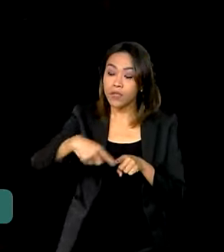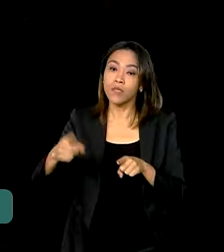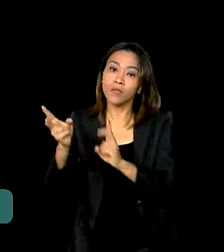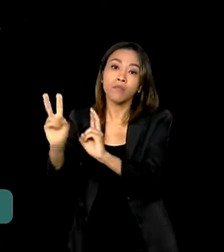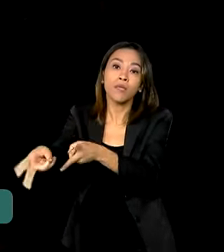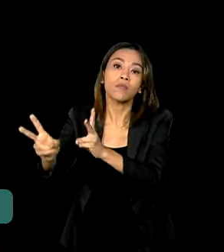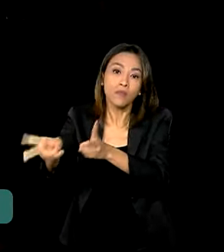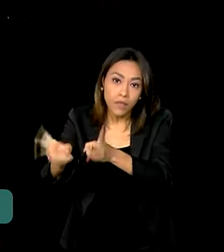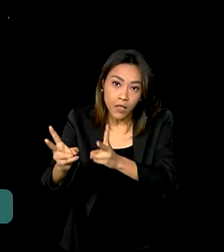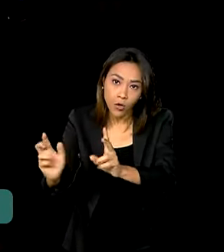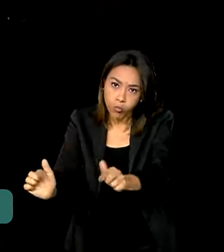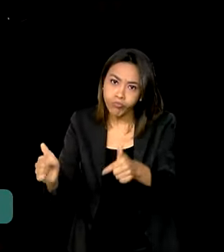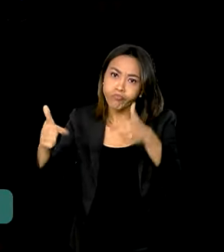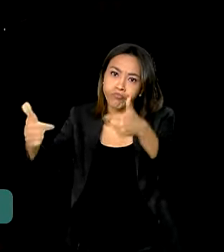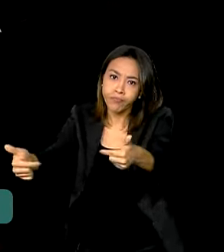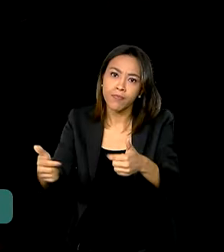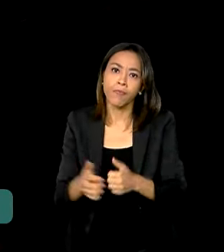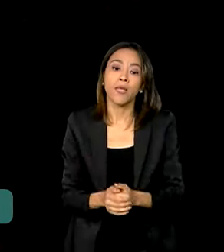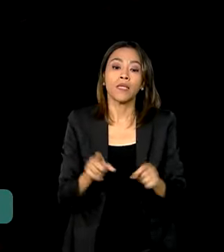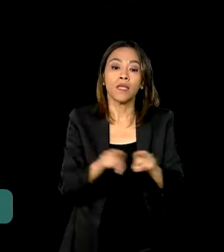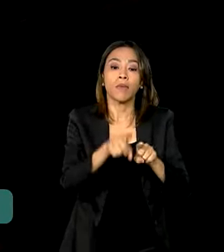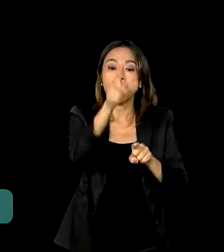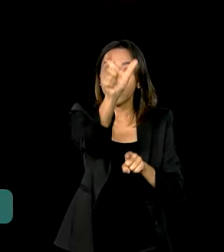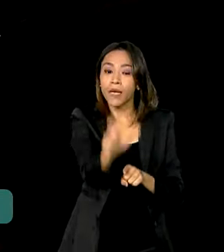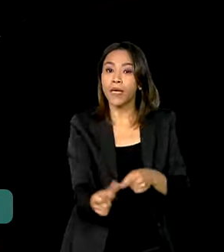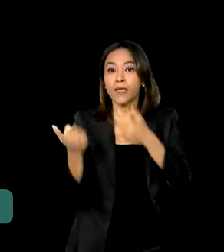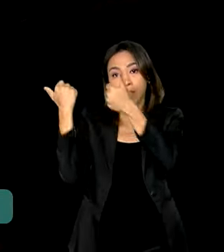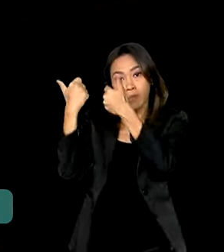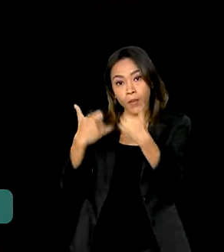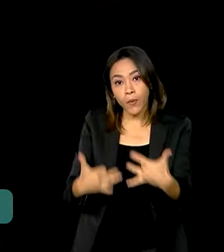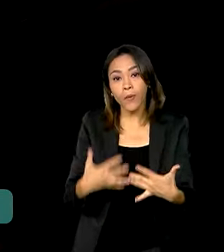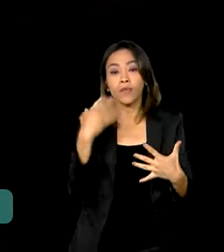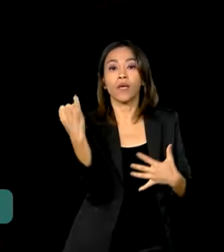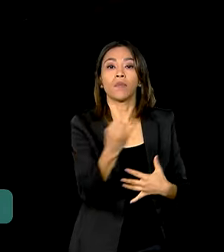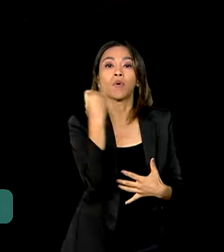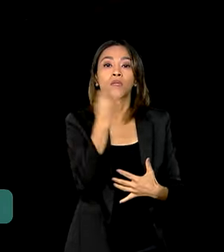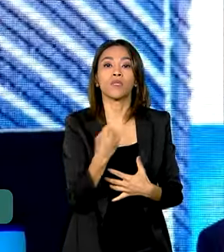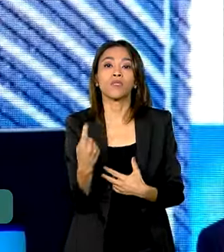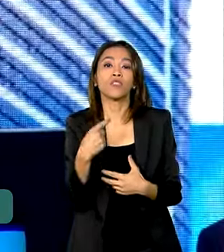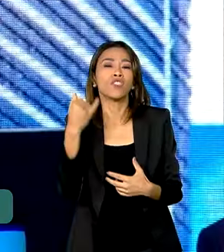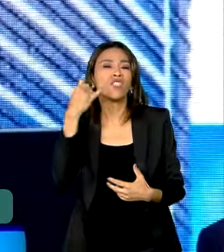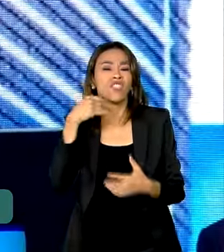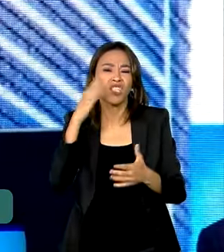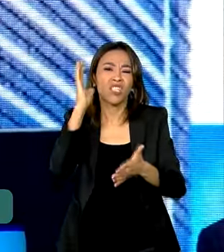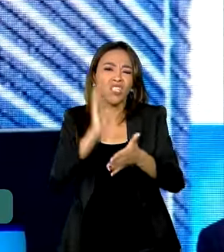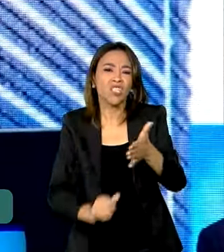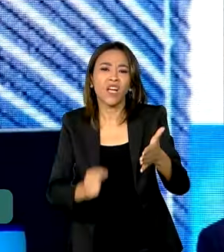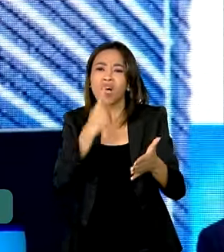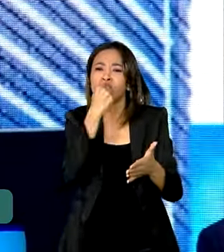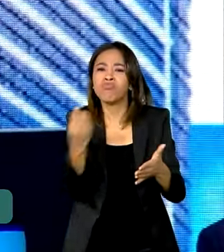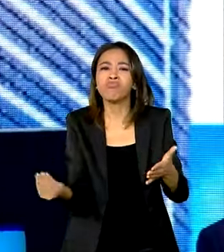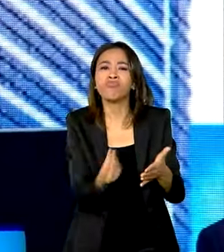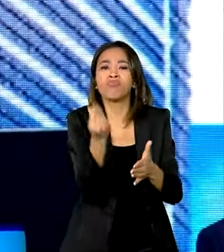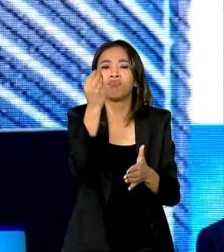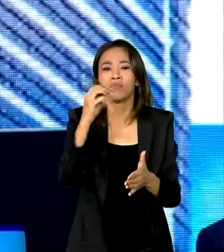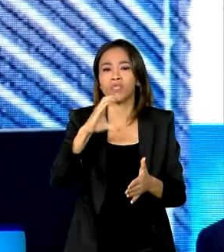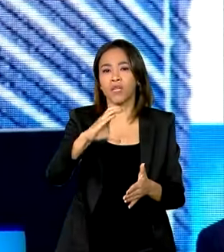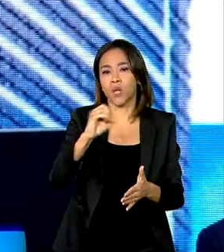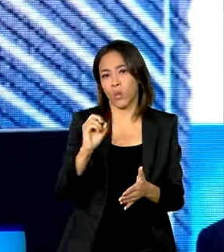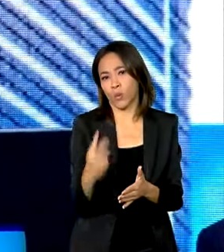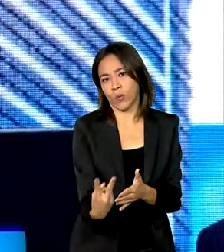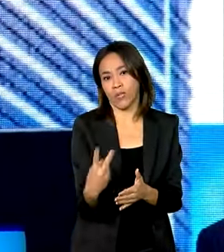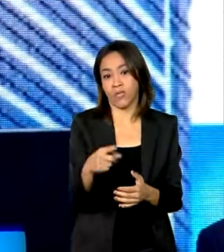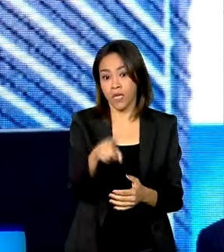mantida. Haddad falou ainda sobre a importância da descarbonização. Nós temos tudo para voltar a crescer forte